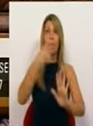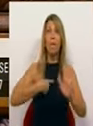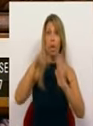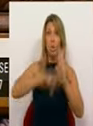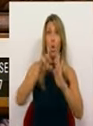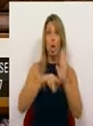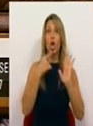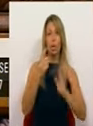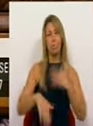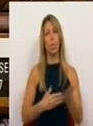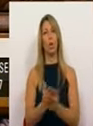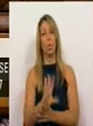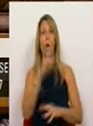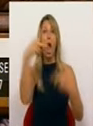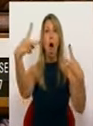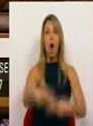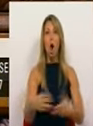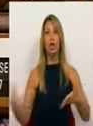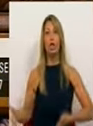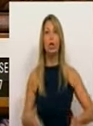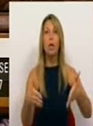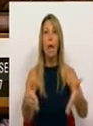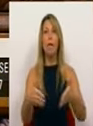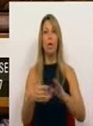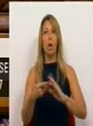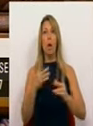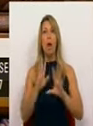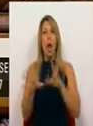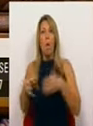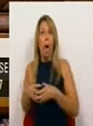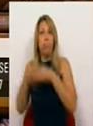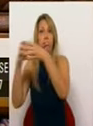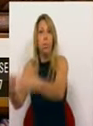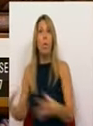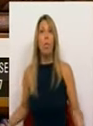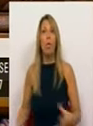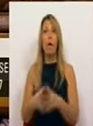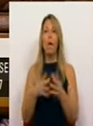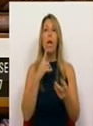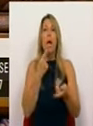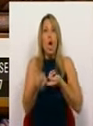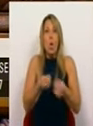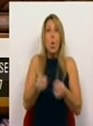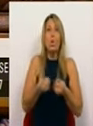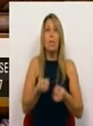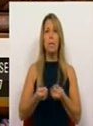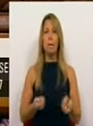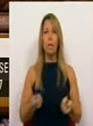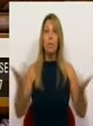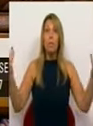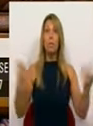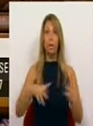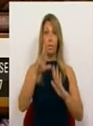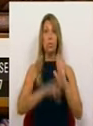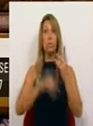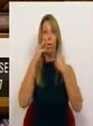sobre os cortes de estradas, as evacuações, as comunicações, a coordenação. Enfim, o relatório demonstra